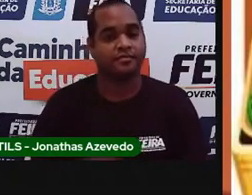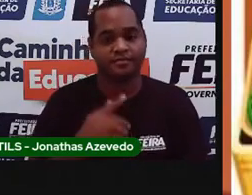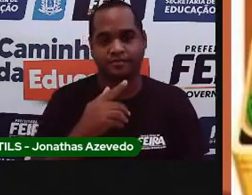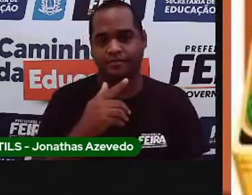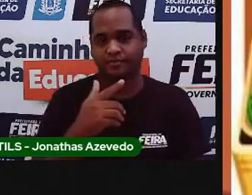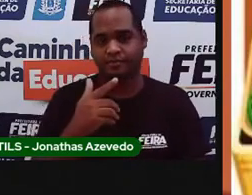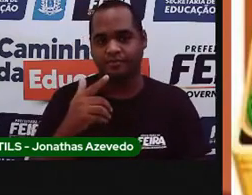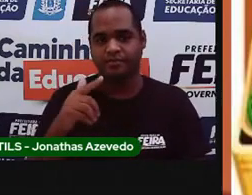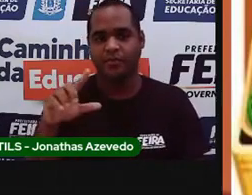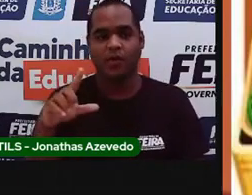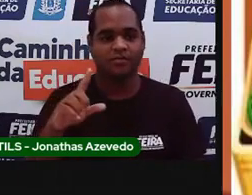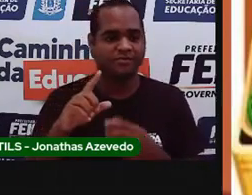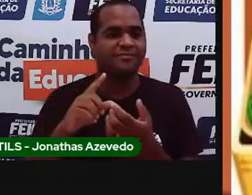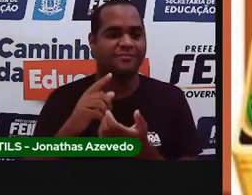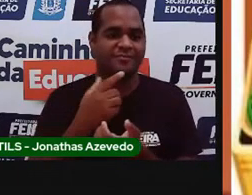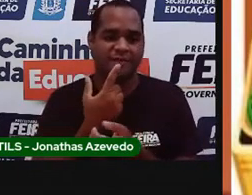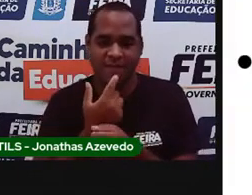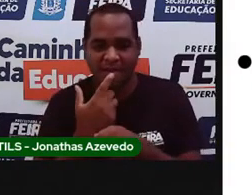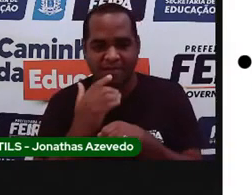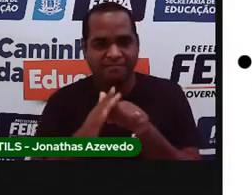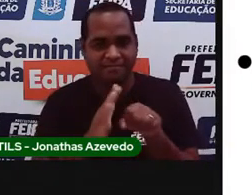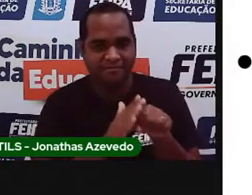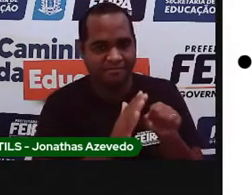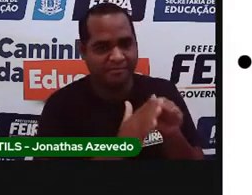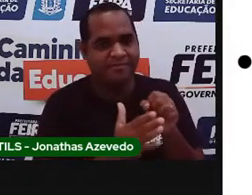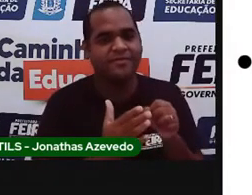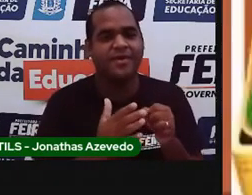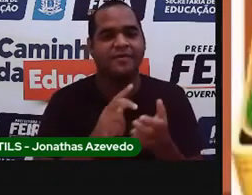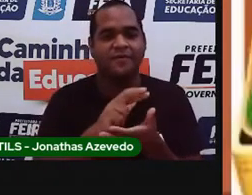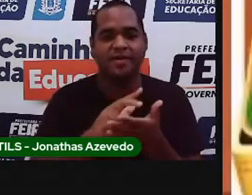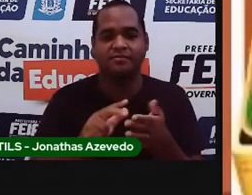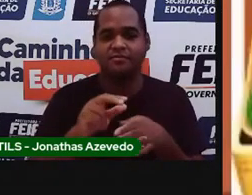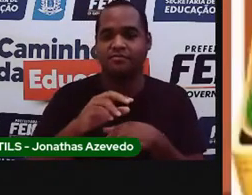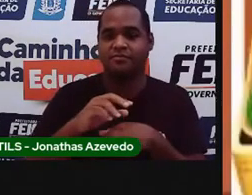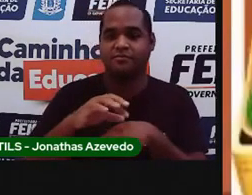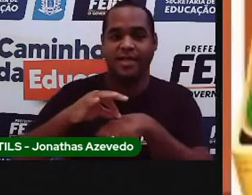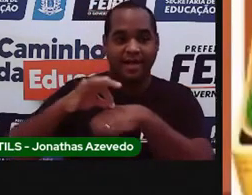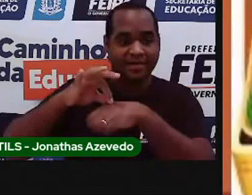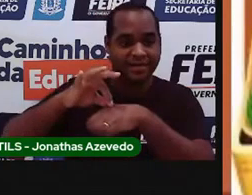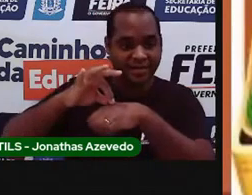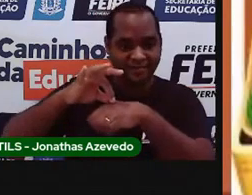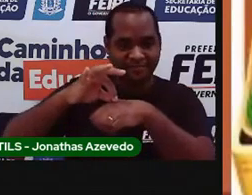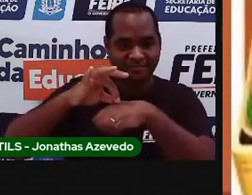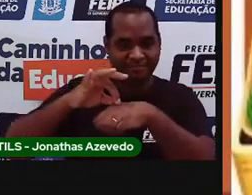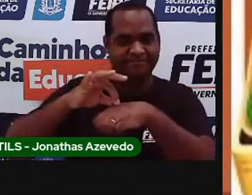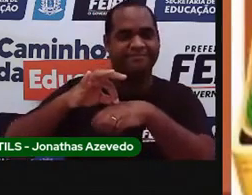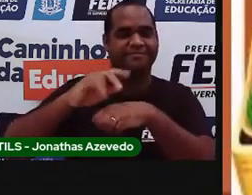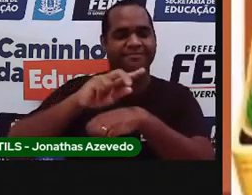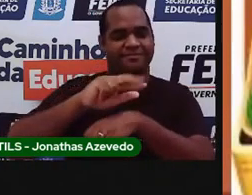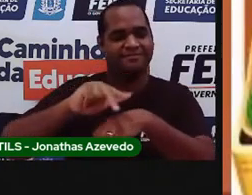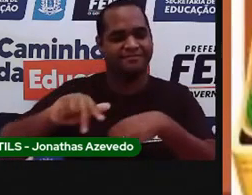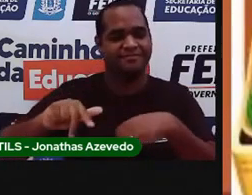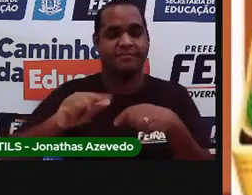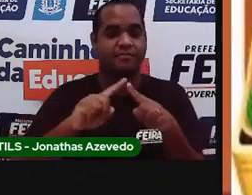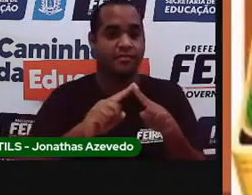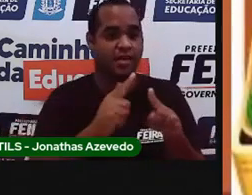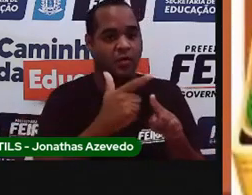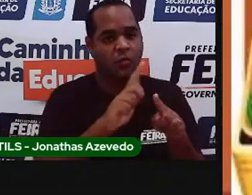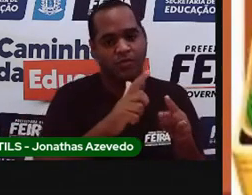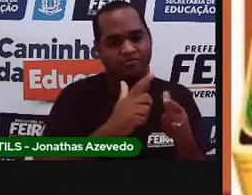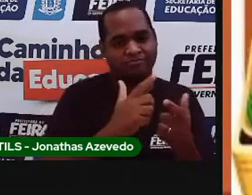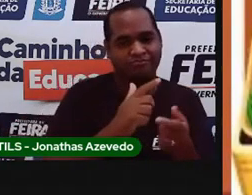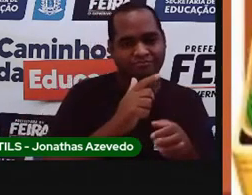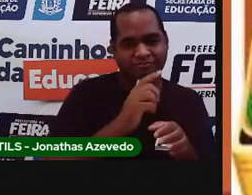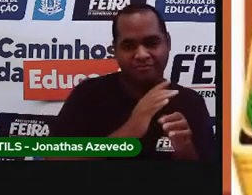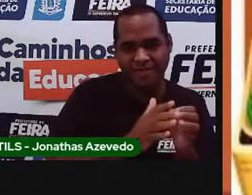ainda temos os vegetais e temos as carnes. Os vegetais e as